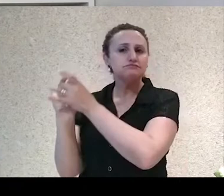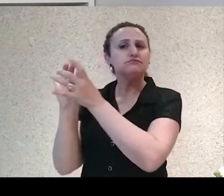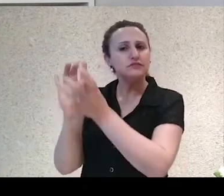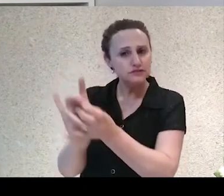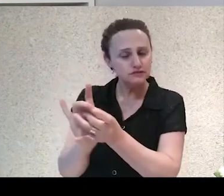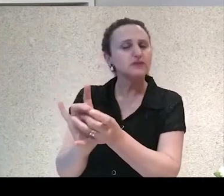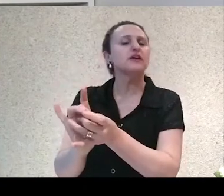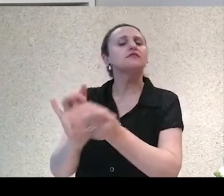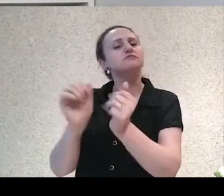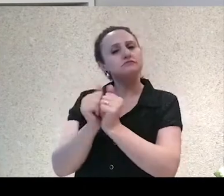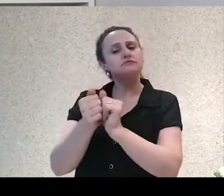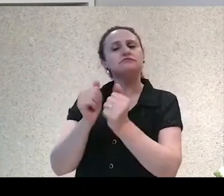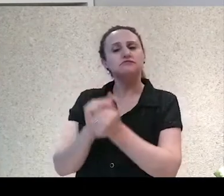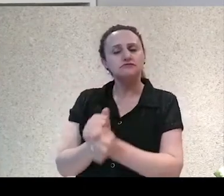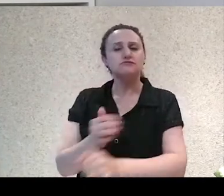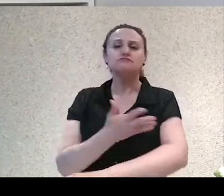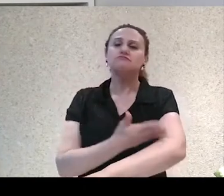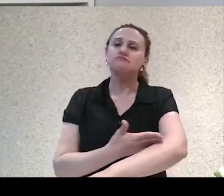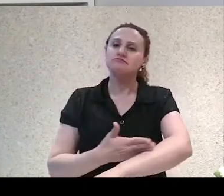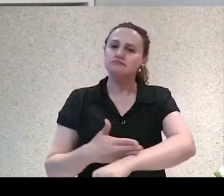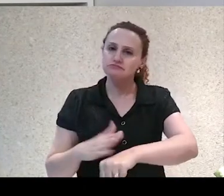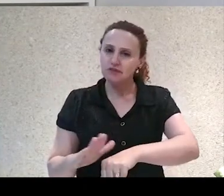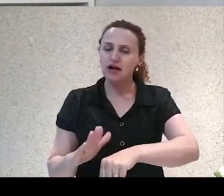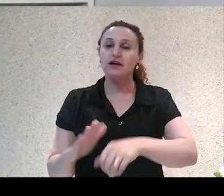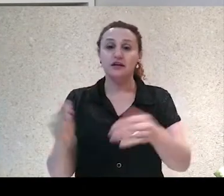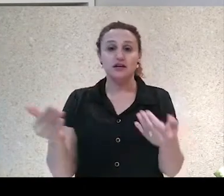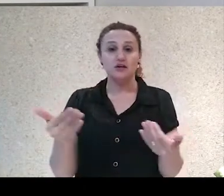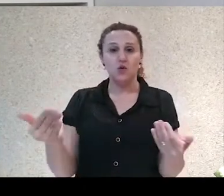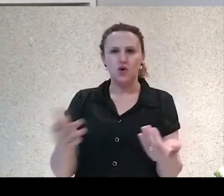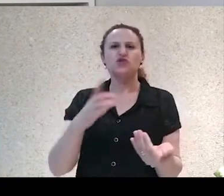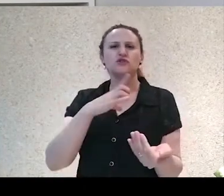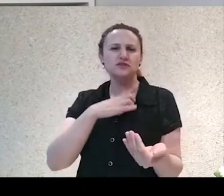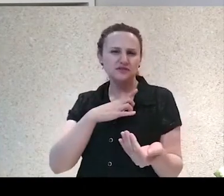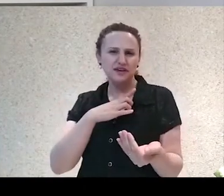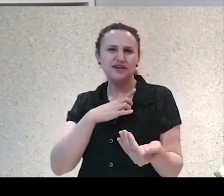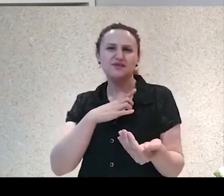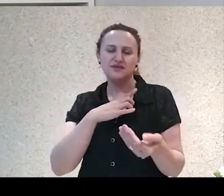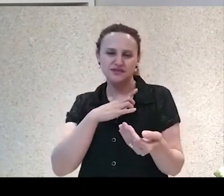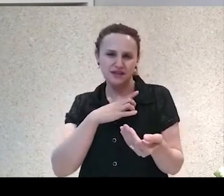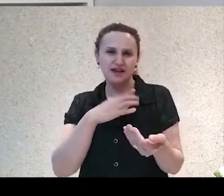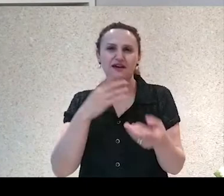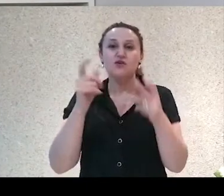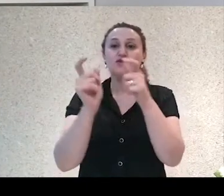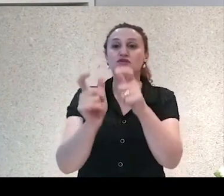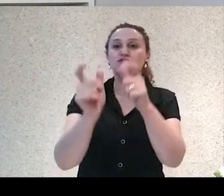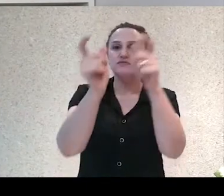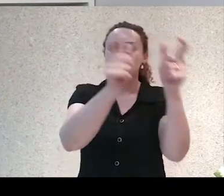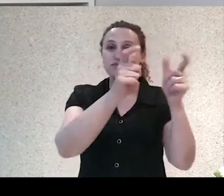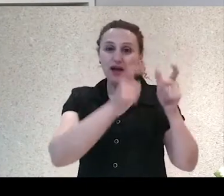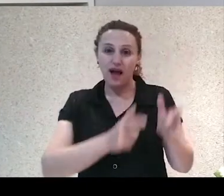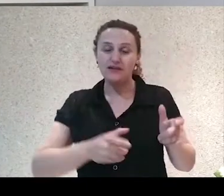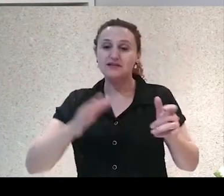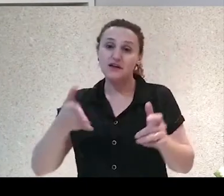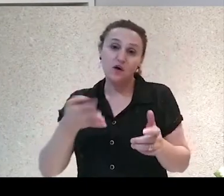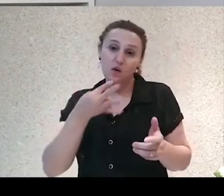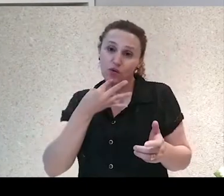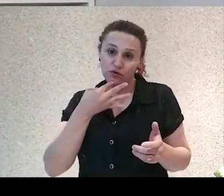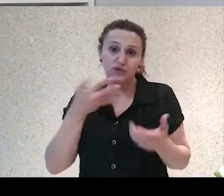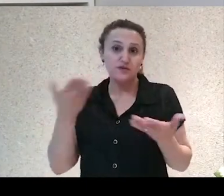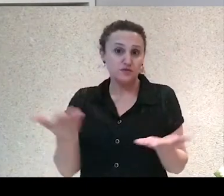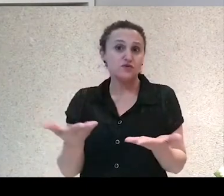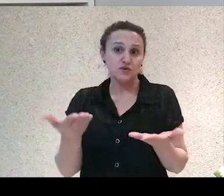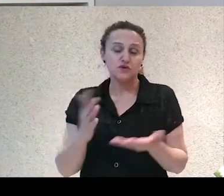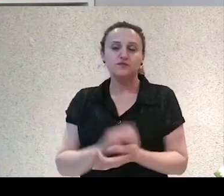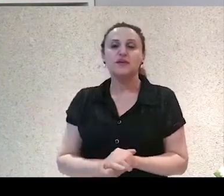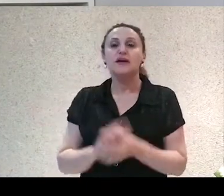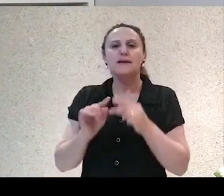tal como as que a gente conhece hoje. Claro, no início, muito mais primitivas. Mas a